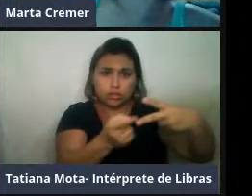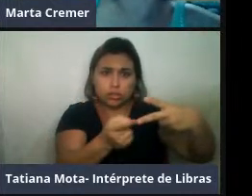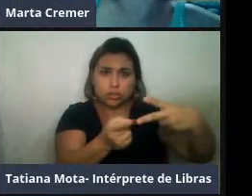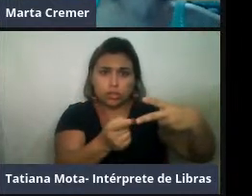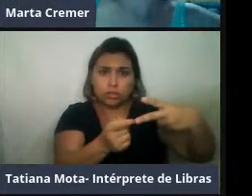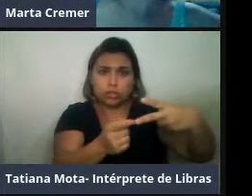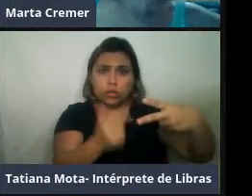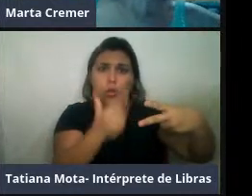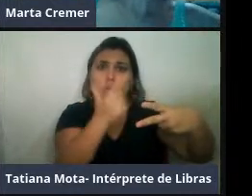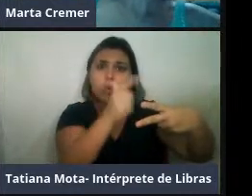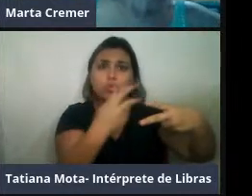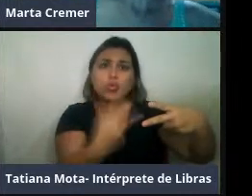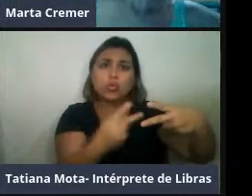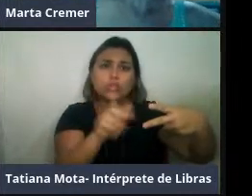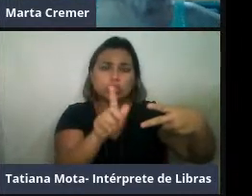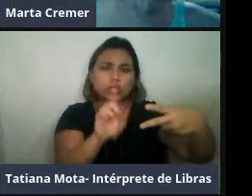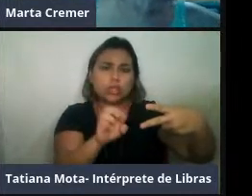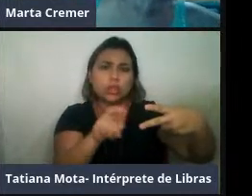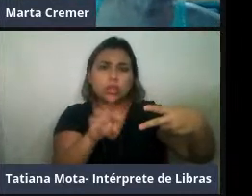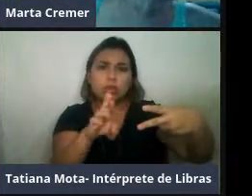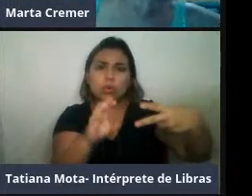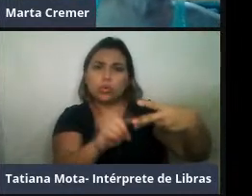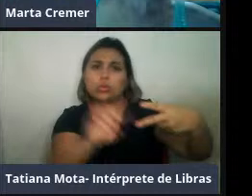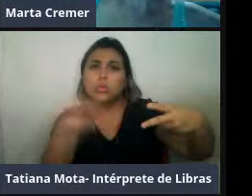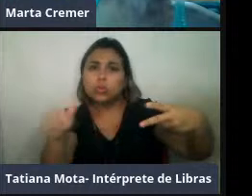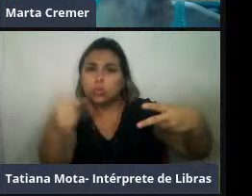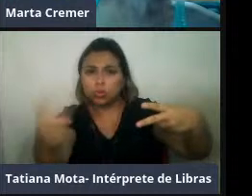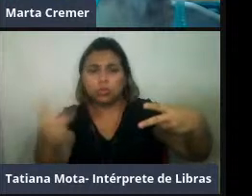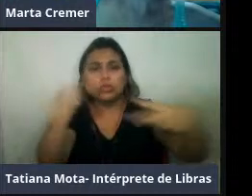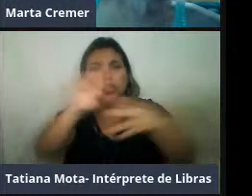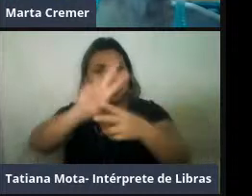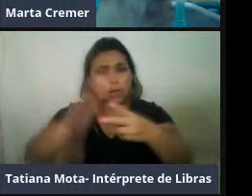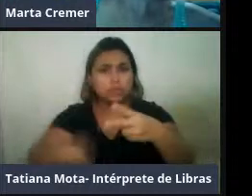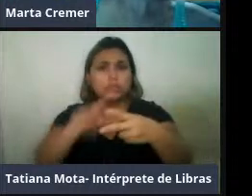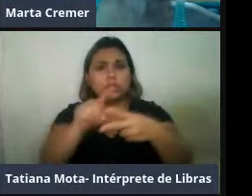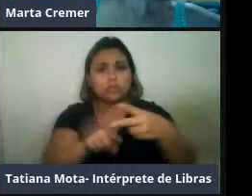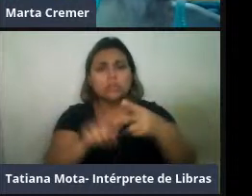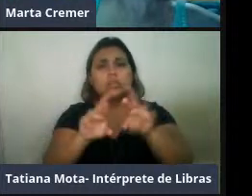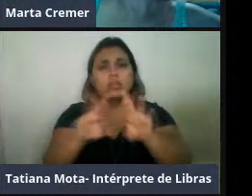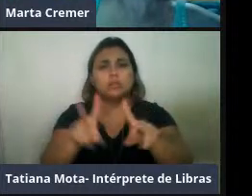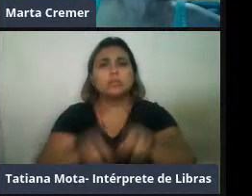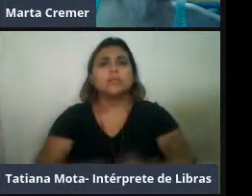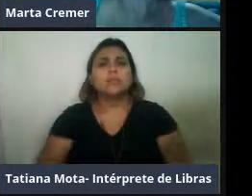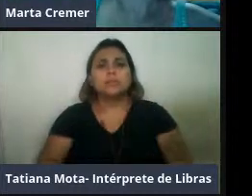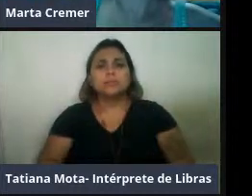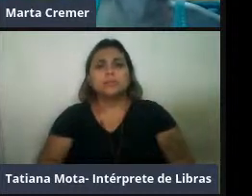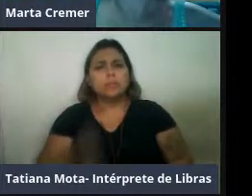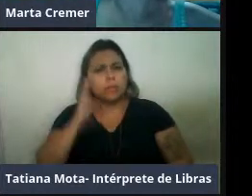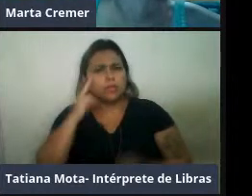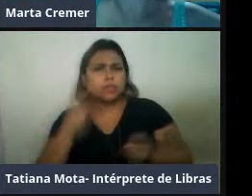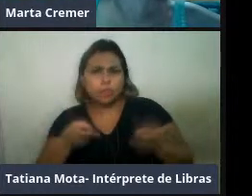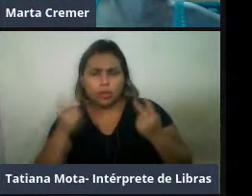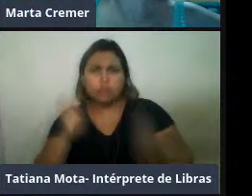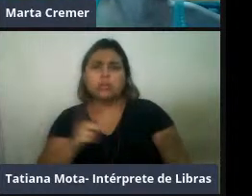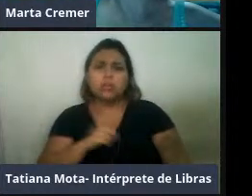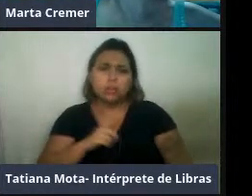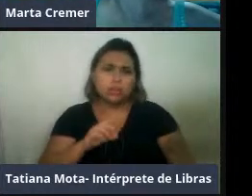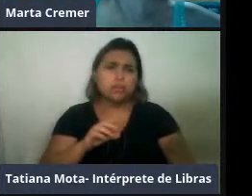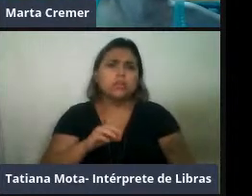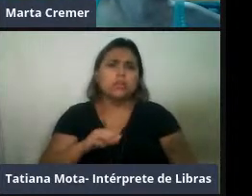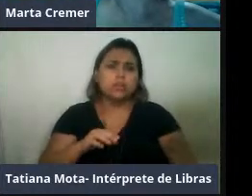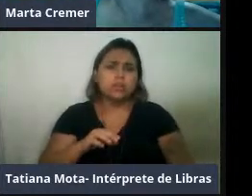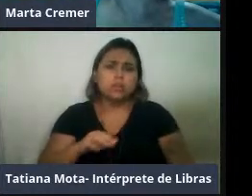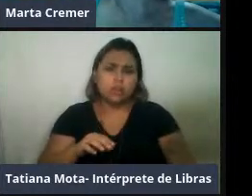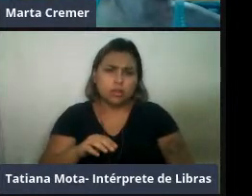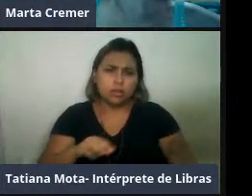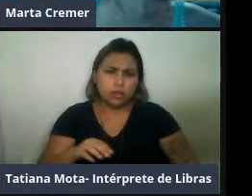gongo. Então, nesse caso, a gente tem espécies tipicamente tropicais e subtropicais, com exceção da vaca marinha, que